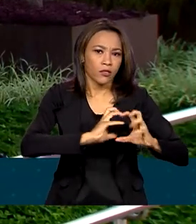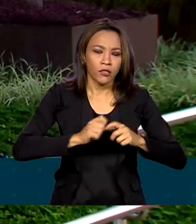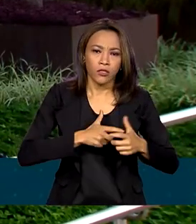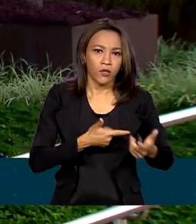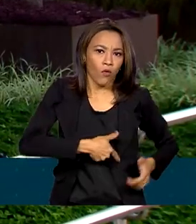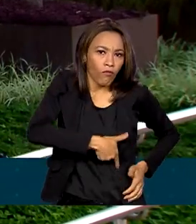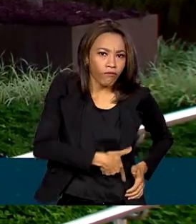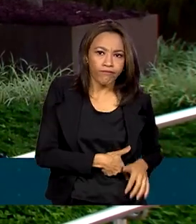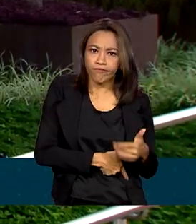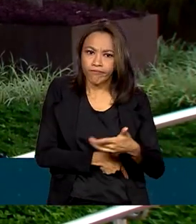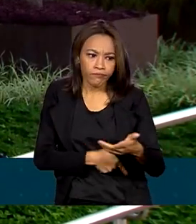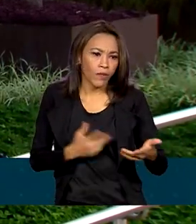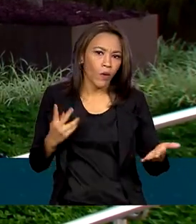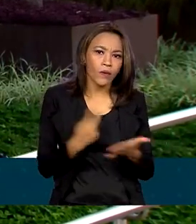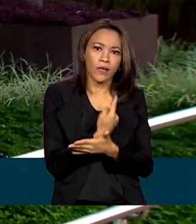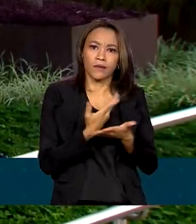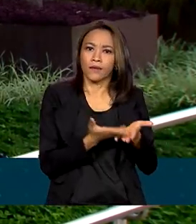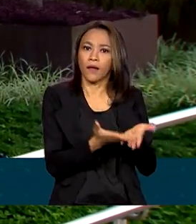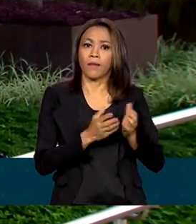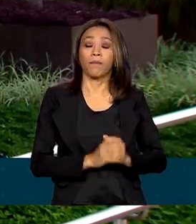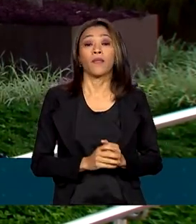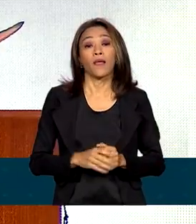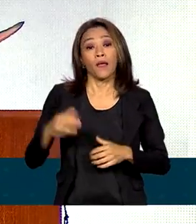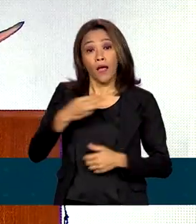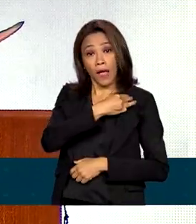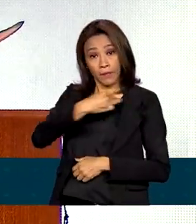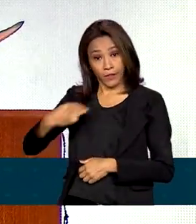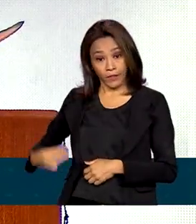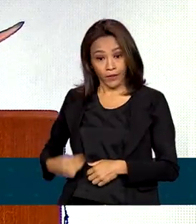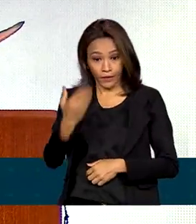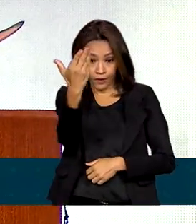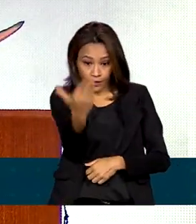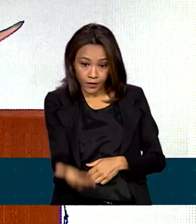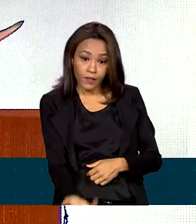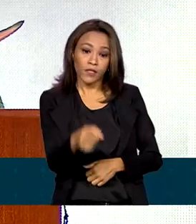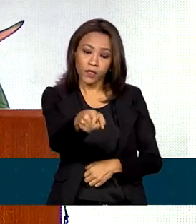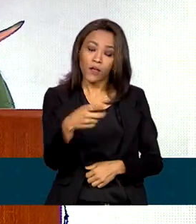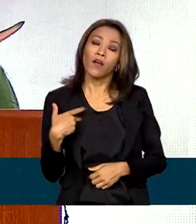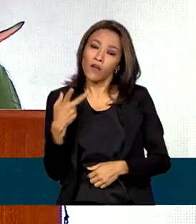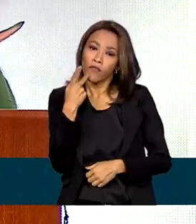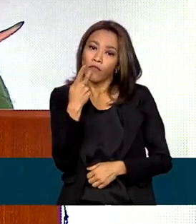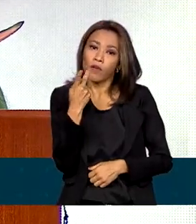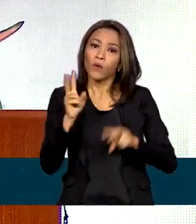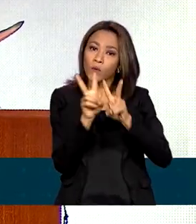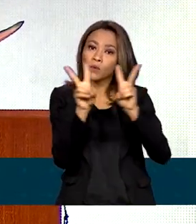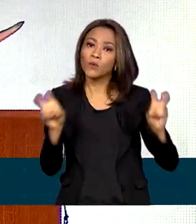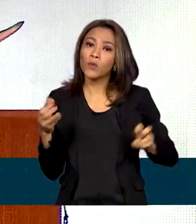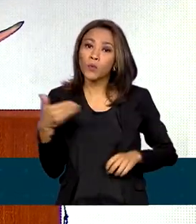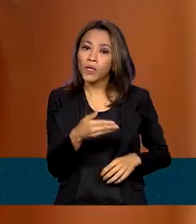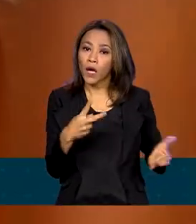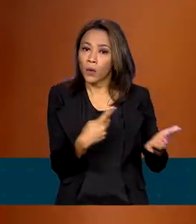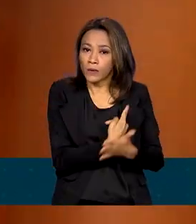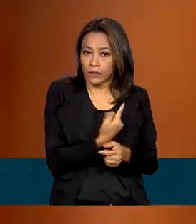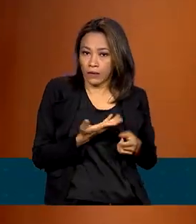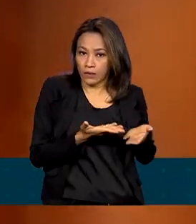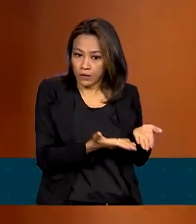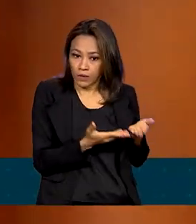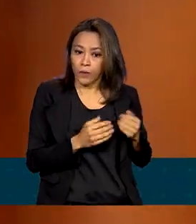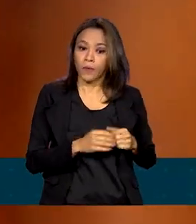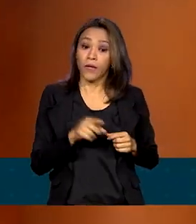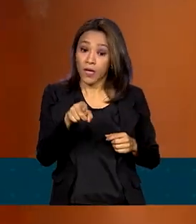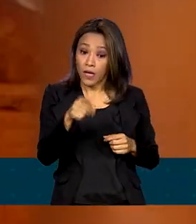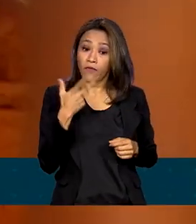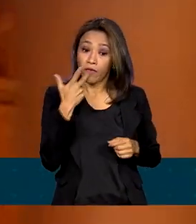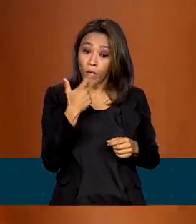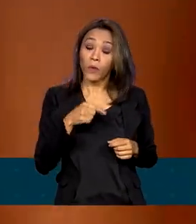Nas redes sociais, a ministra dos Povos Indígenas, Sônia Guajajara, se manifestou sobre o assunto. Ela disse que a situação no